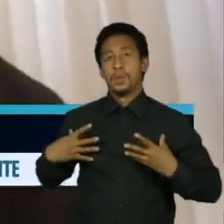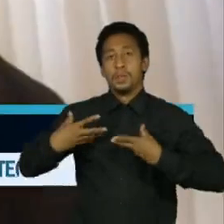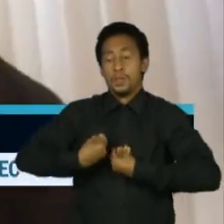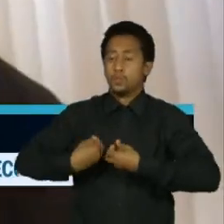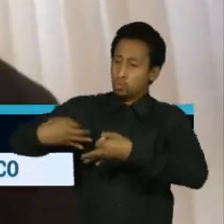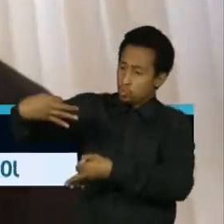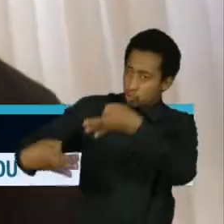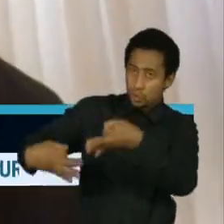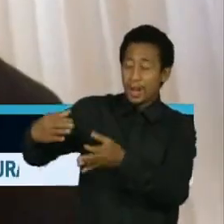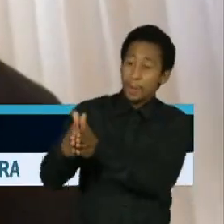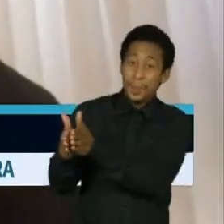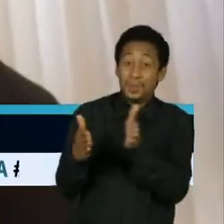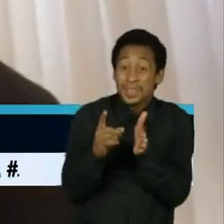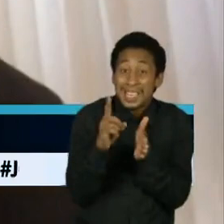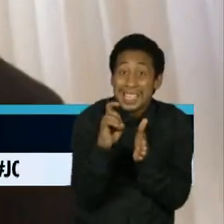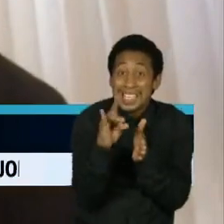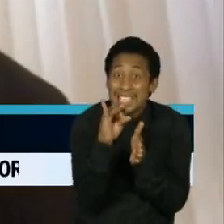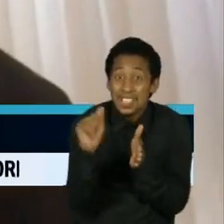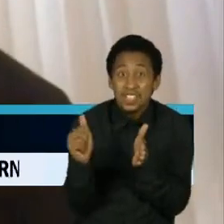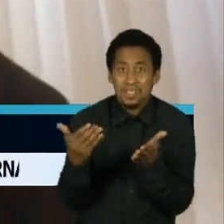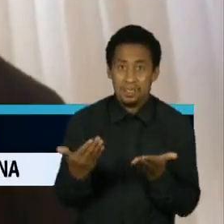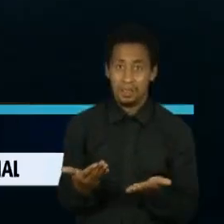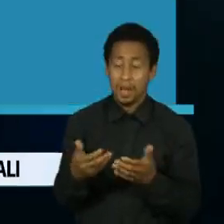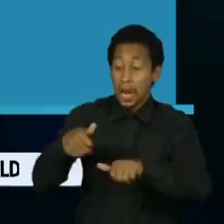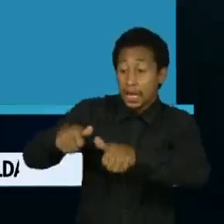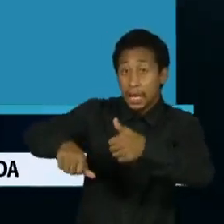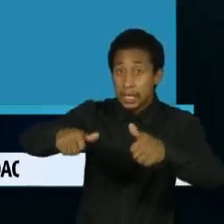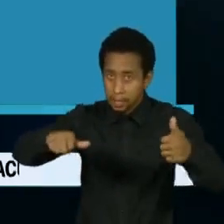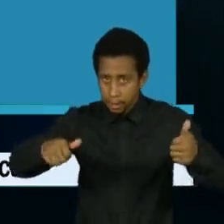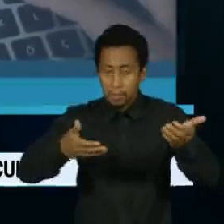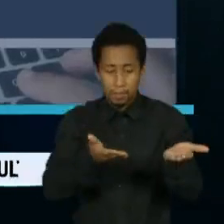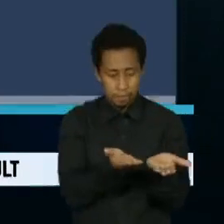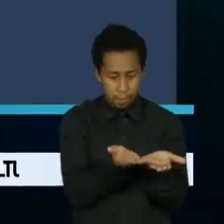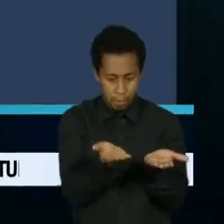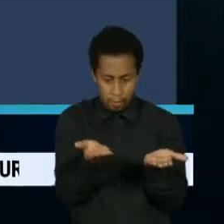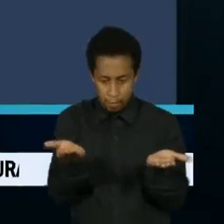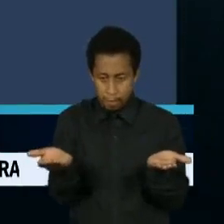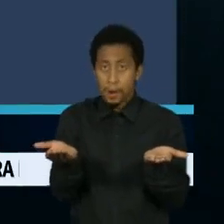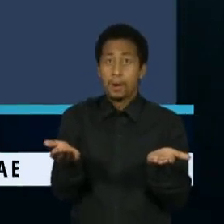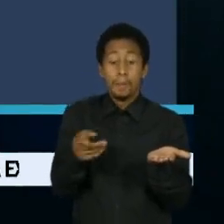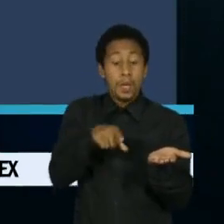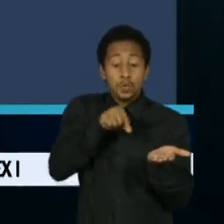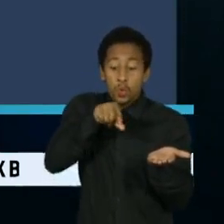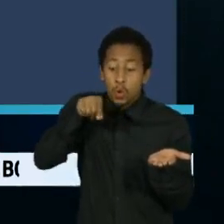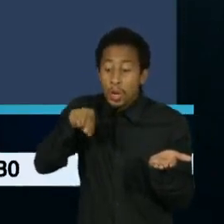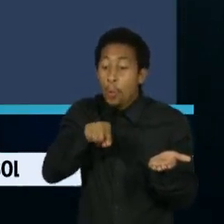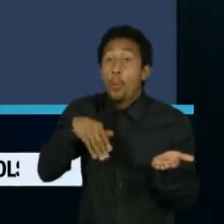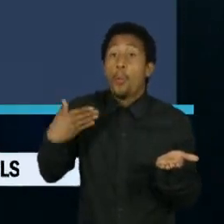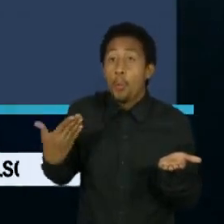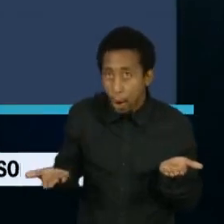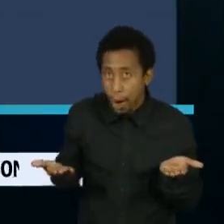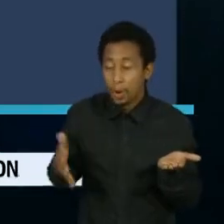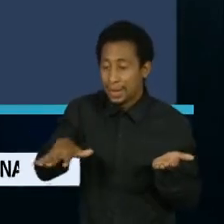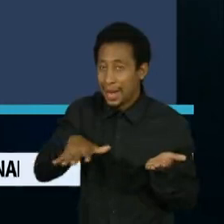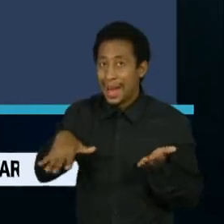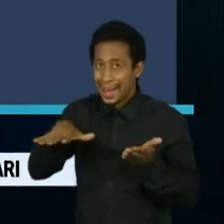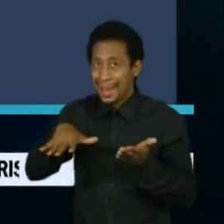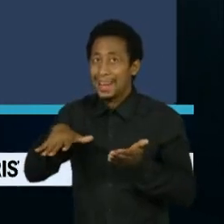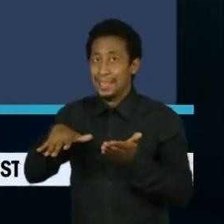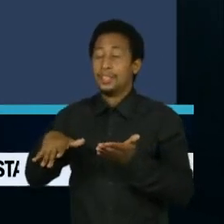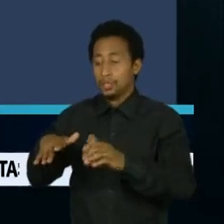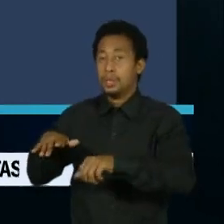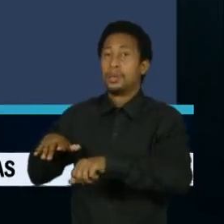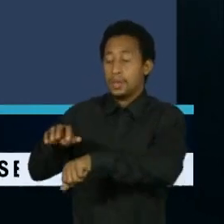o caso. Segundo o levantamento, a análise prévia da licitação de um dos blocos na área de petróleo e gás demorou 1